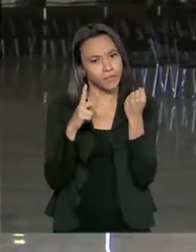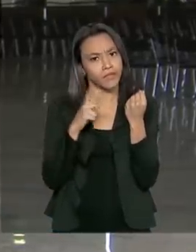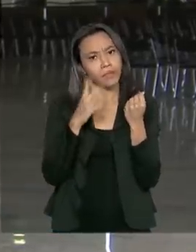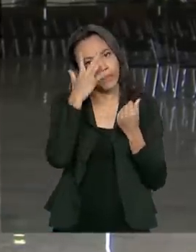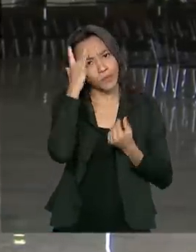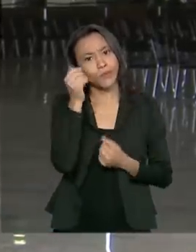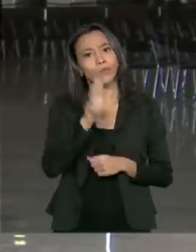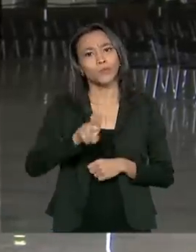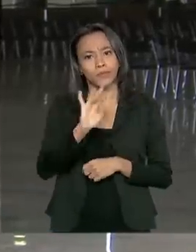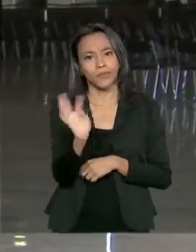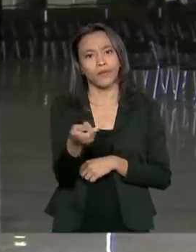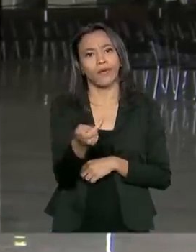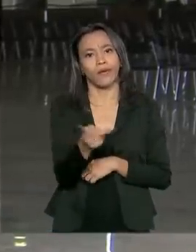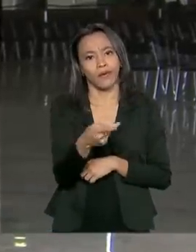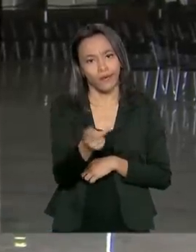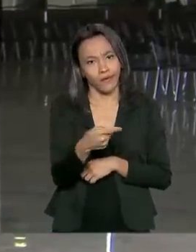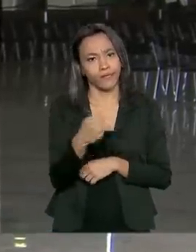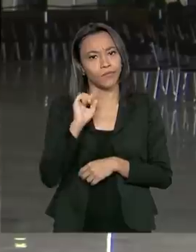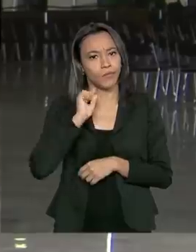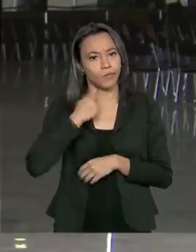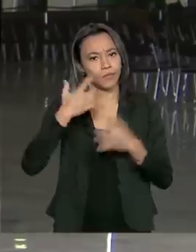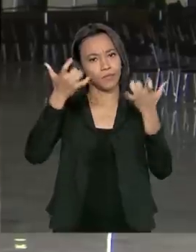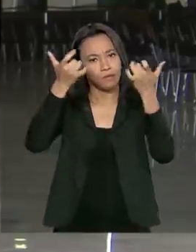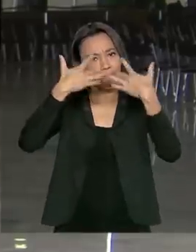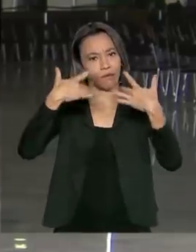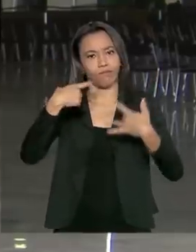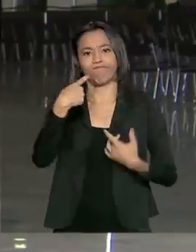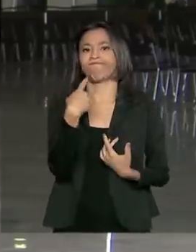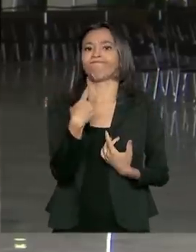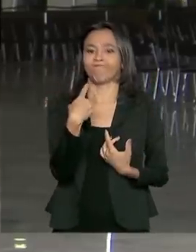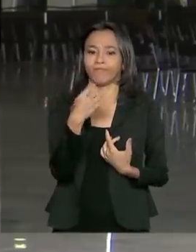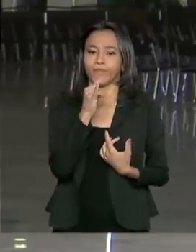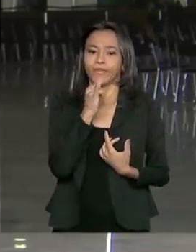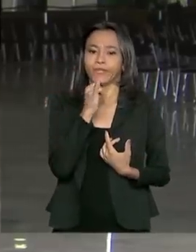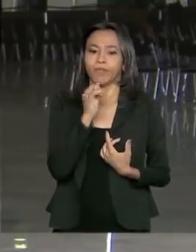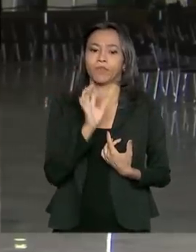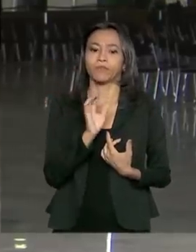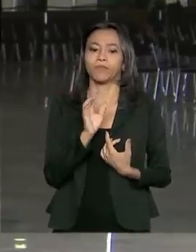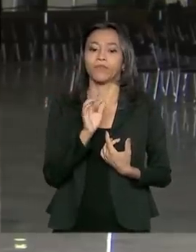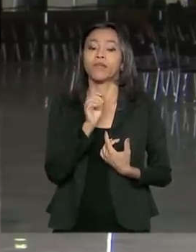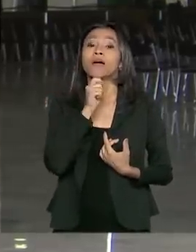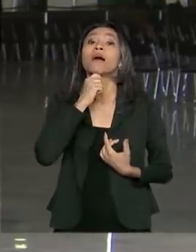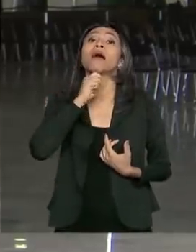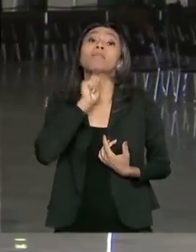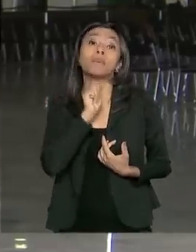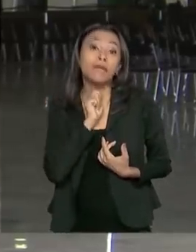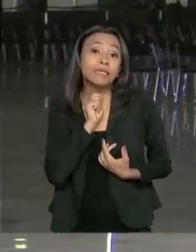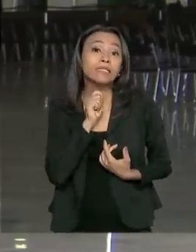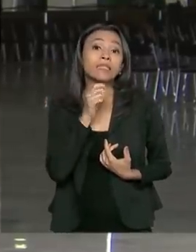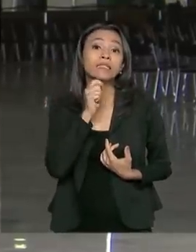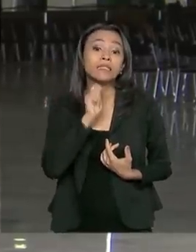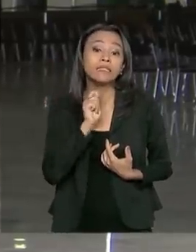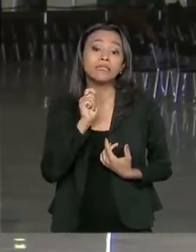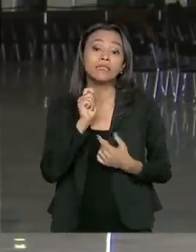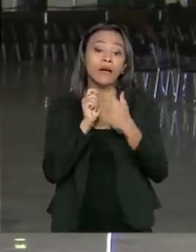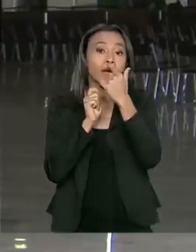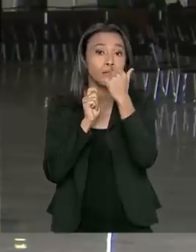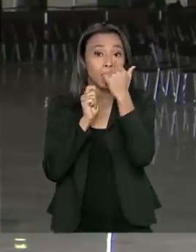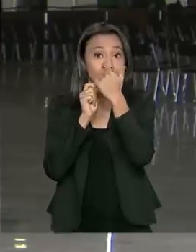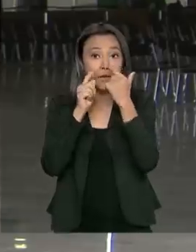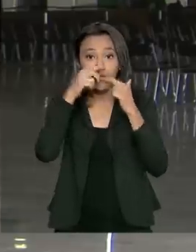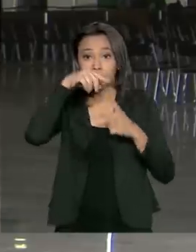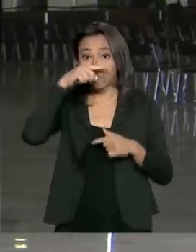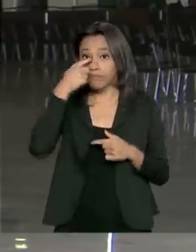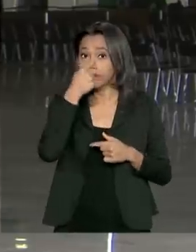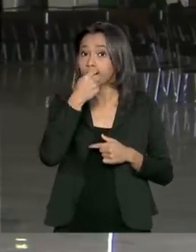errado e contaminando o tecido bem antes disso. Por exemplo assim, quando abaixa a máscara, deixando o nariz descoberto,